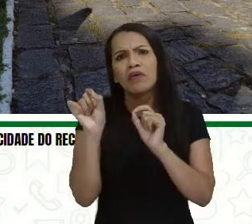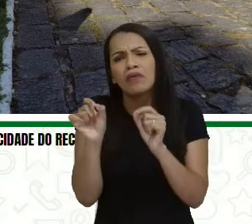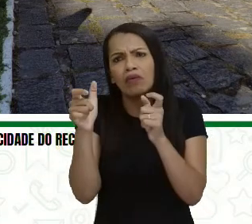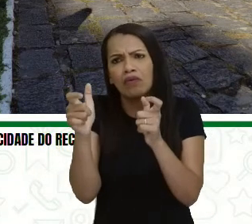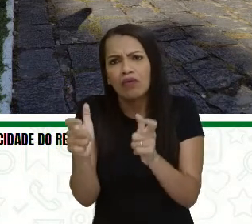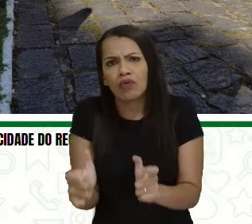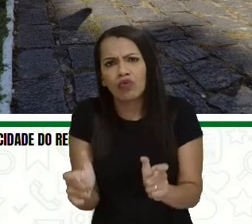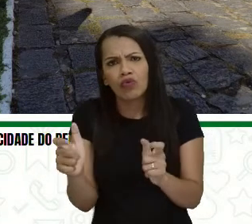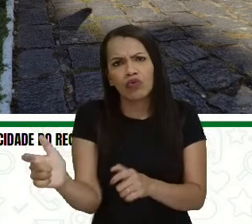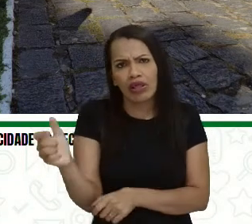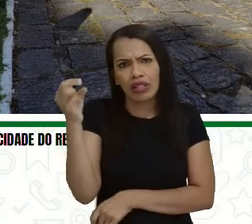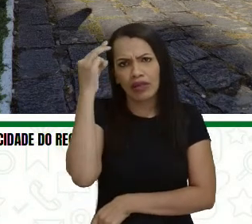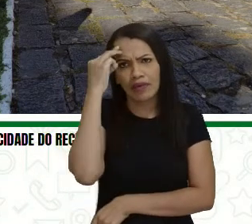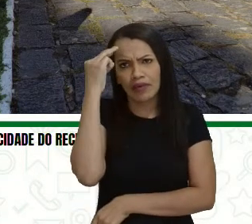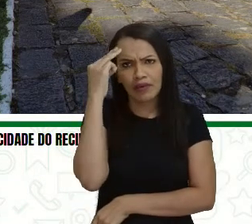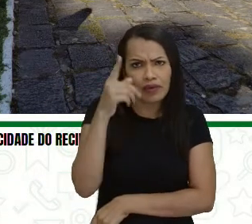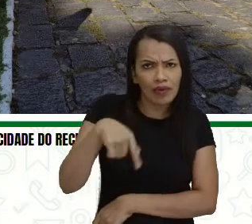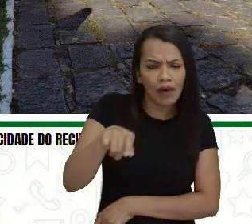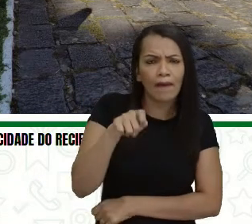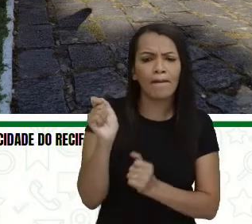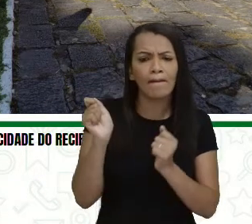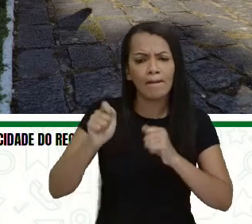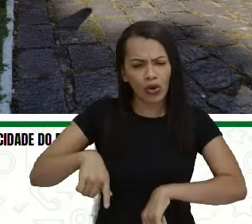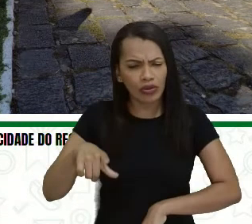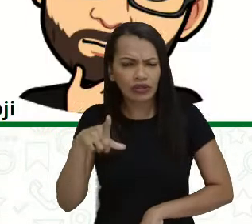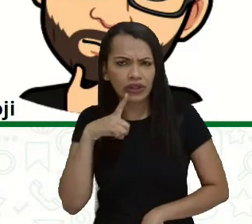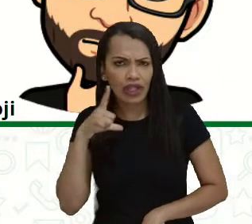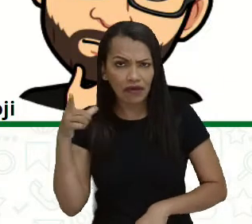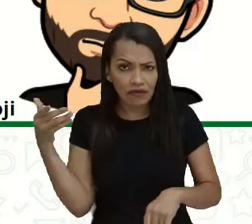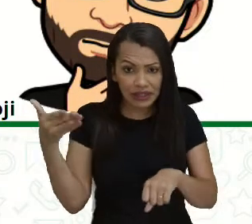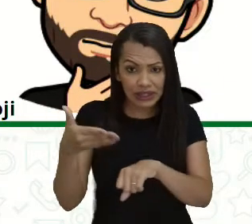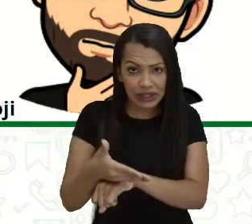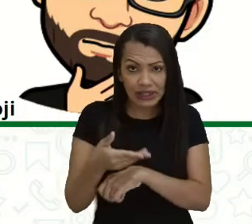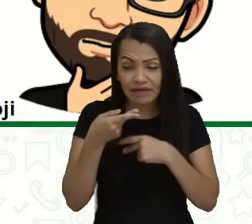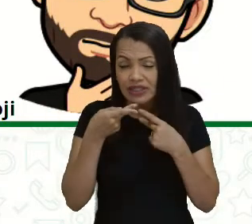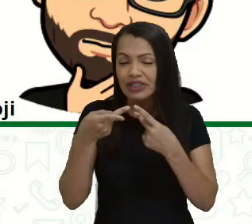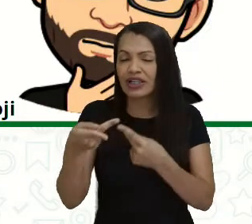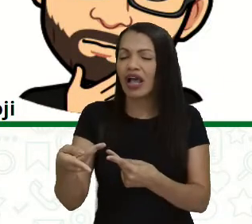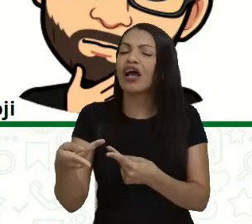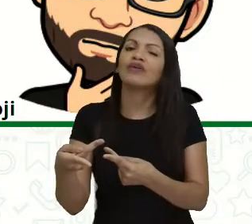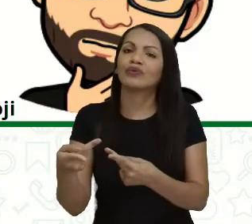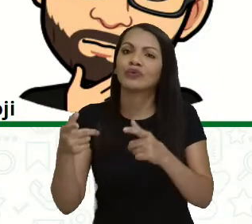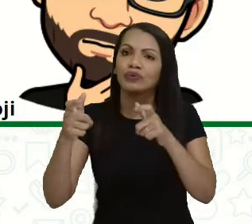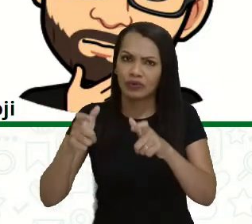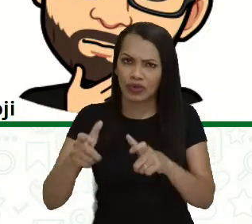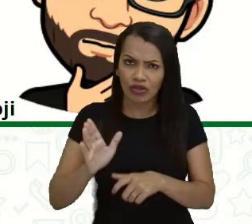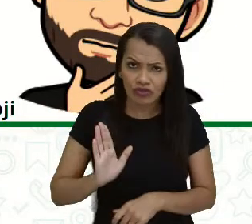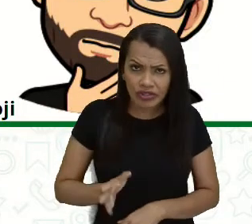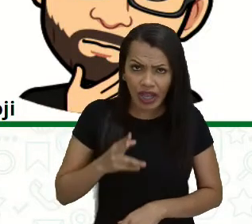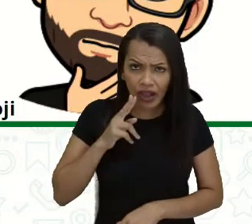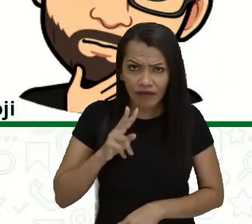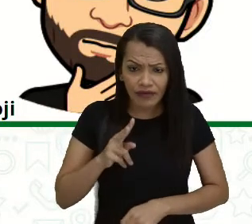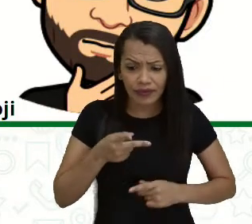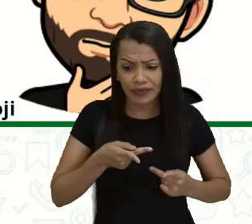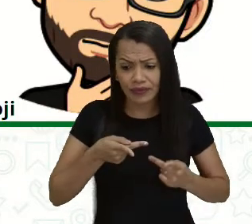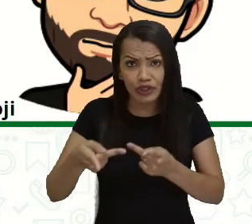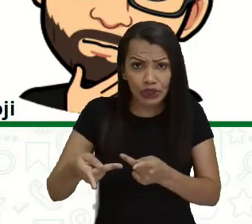aí da sua memória, né? Você pode ter já visitado esse lugar. Então, já visitou o local das imagens,